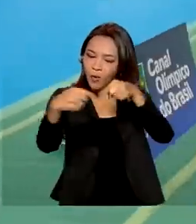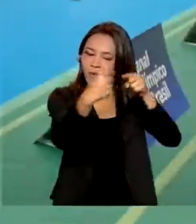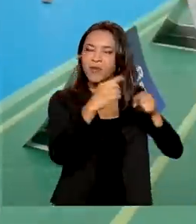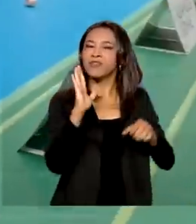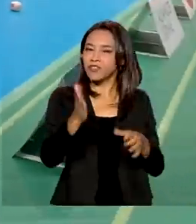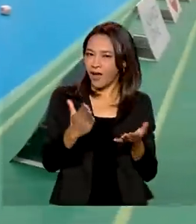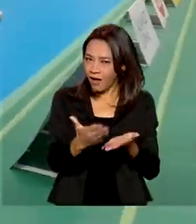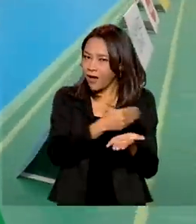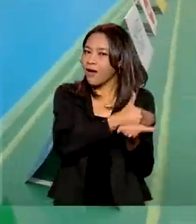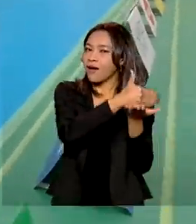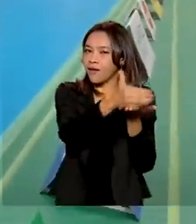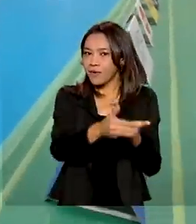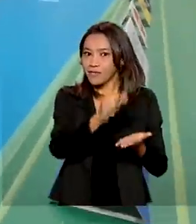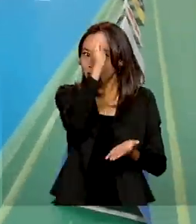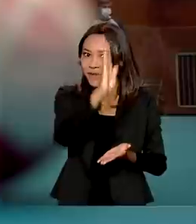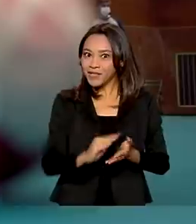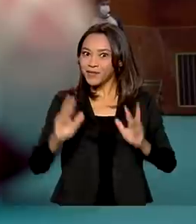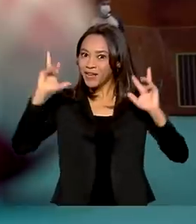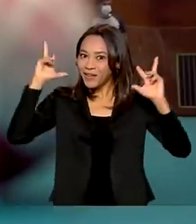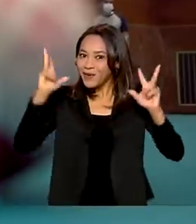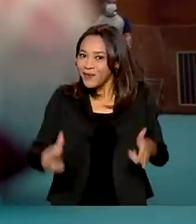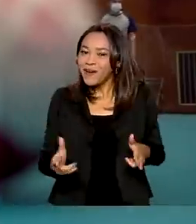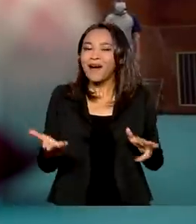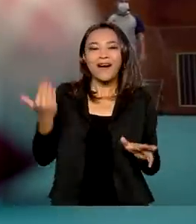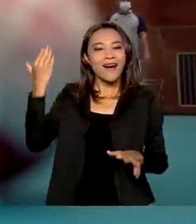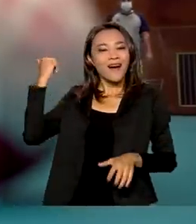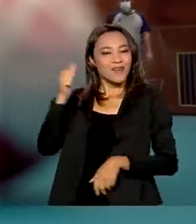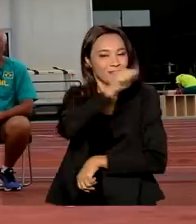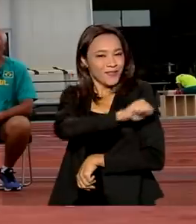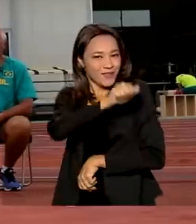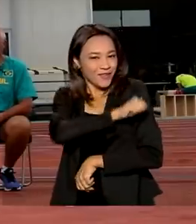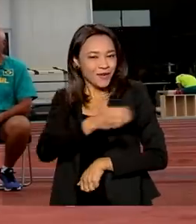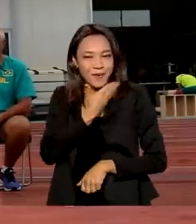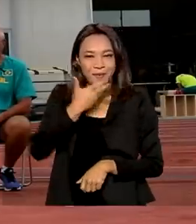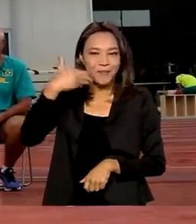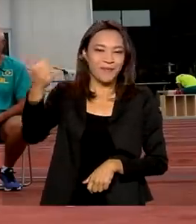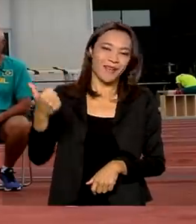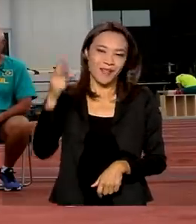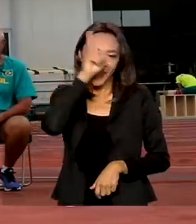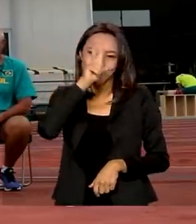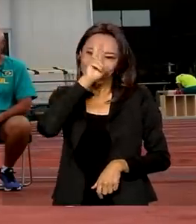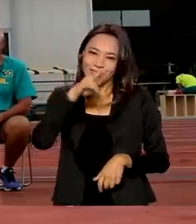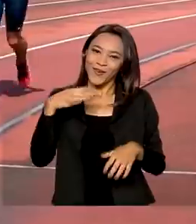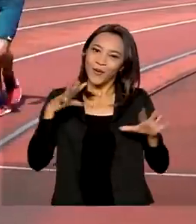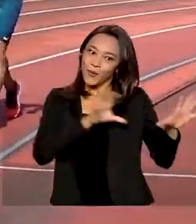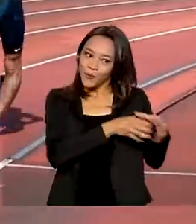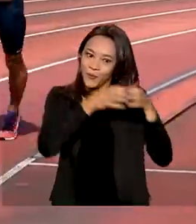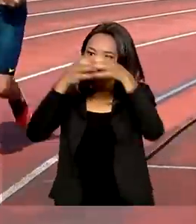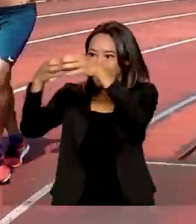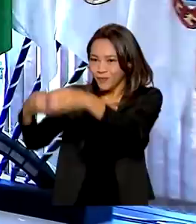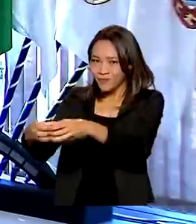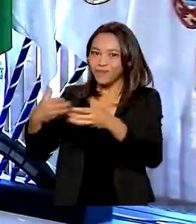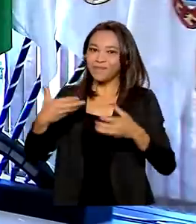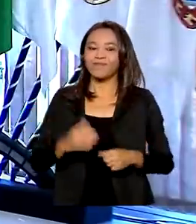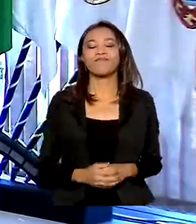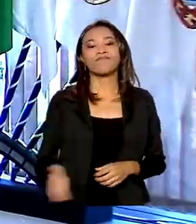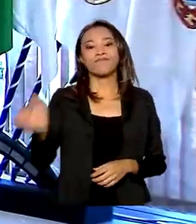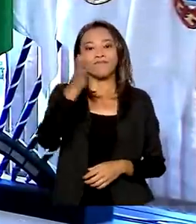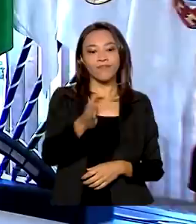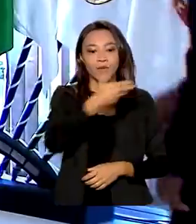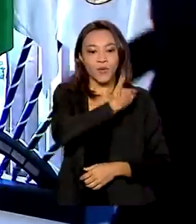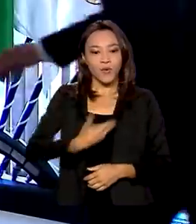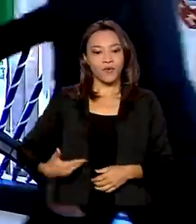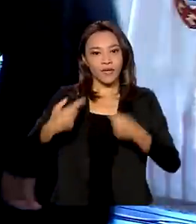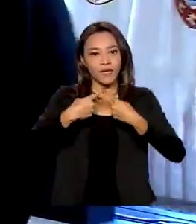já começaram e o Brasil quer repetir o desempenho do Rio de Janeiro o melhor na história da nossa delegação. Governo